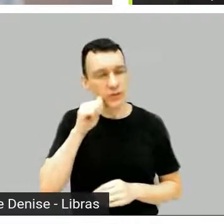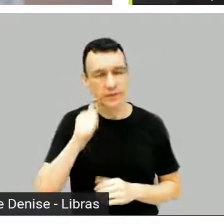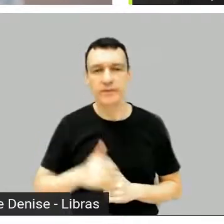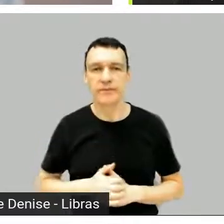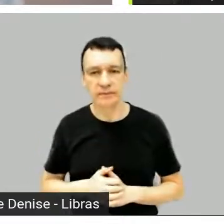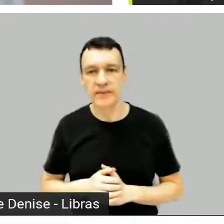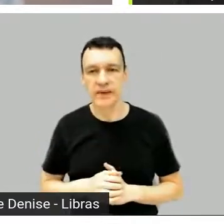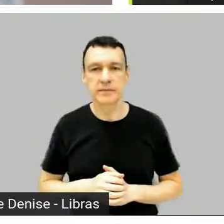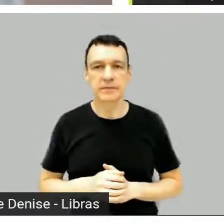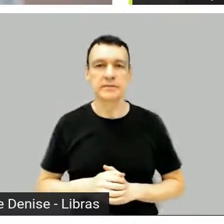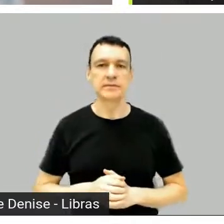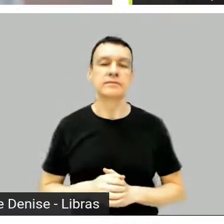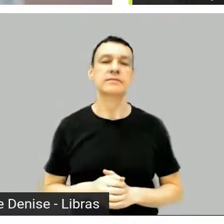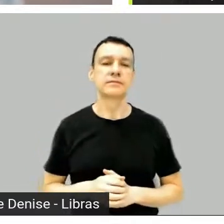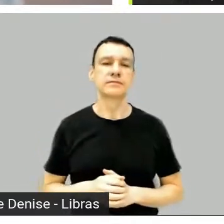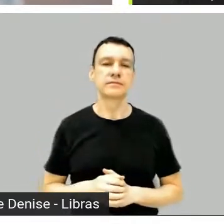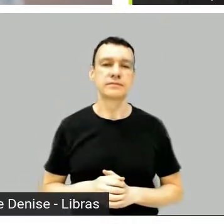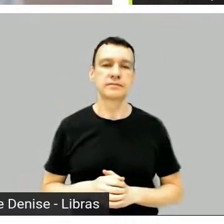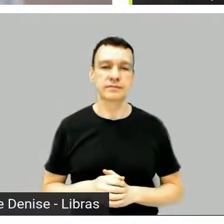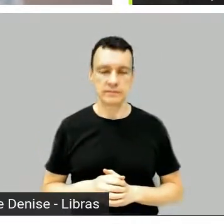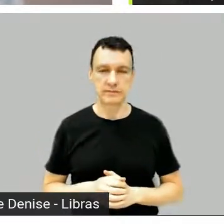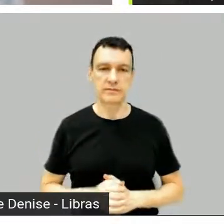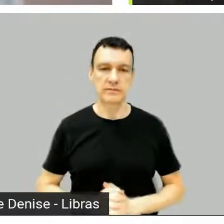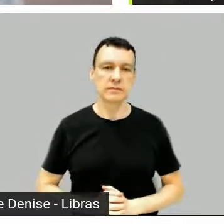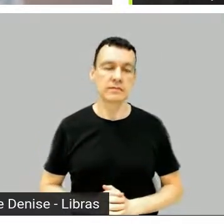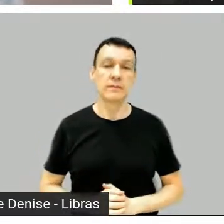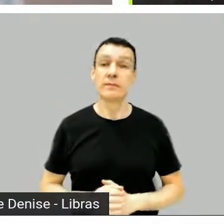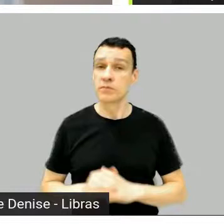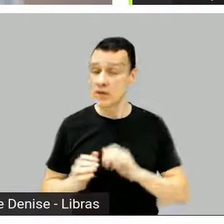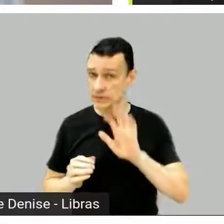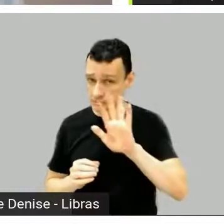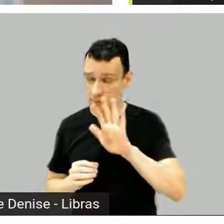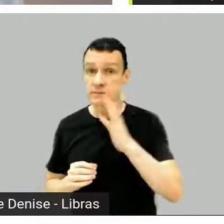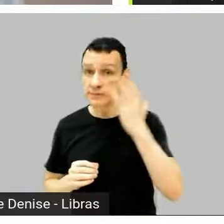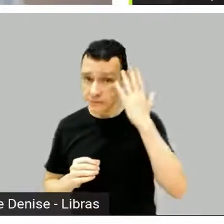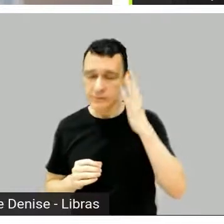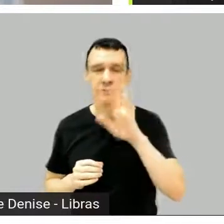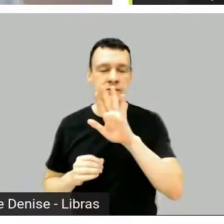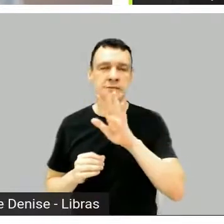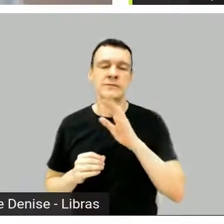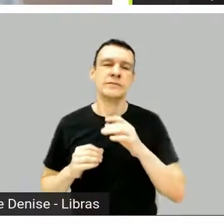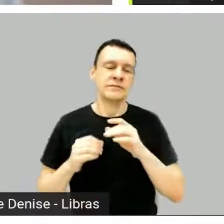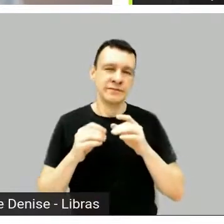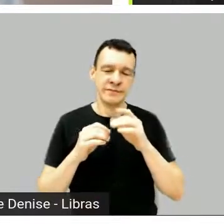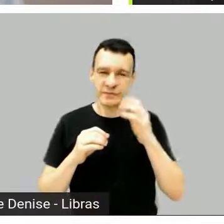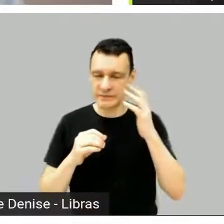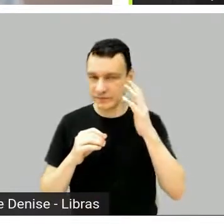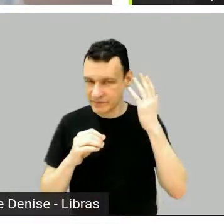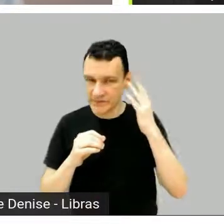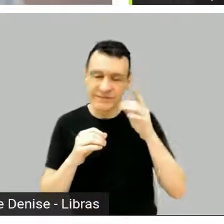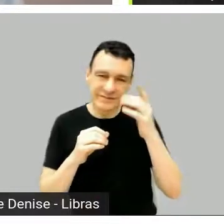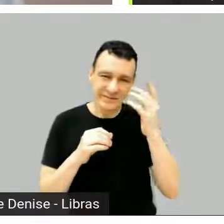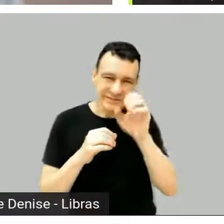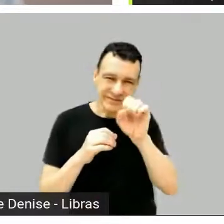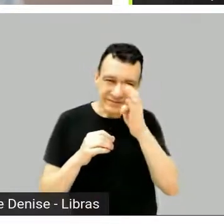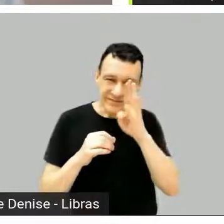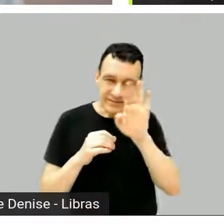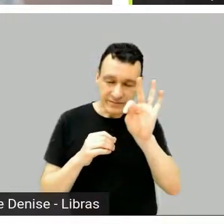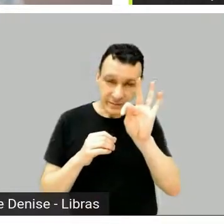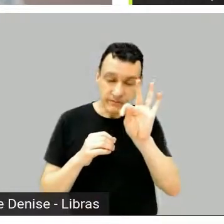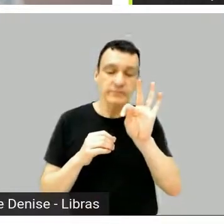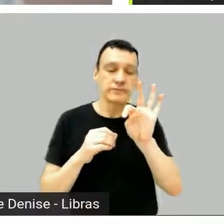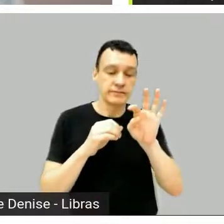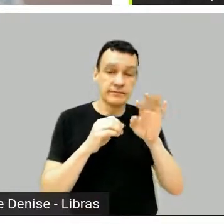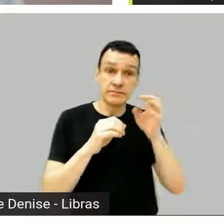a primeira entrou na Amazon enquanto estava passando a segunda no SBT, e quando terminou a segunda no SBT, ela entrou toda na